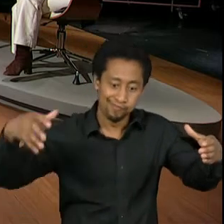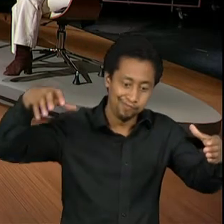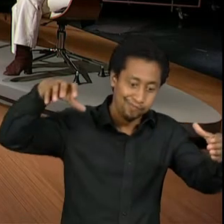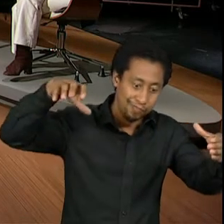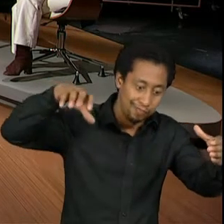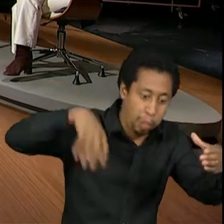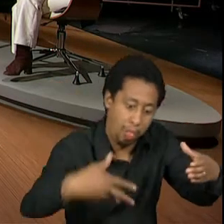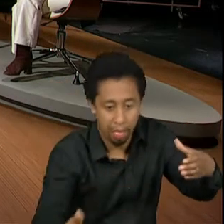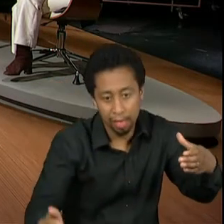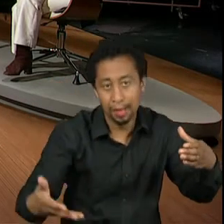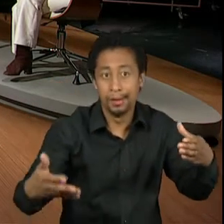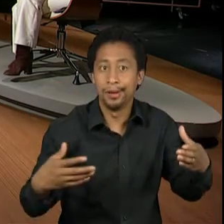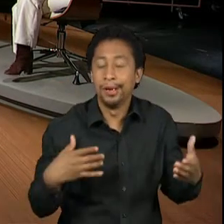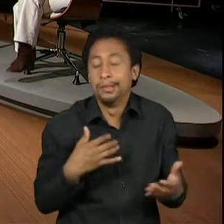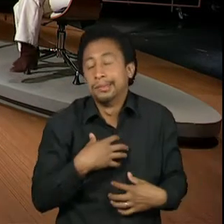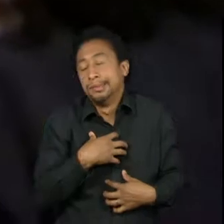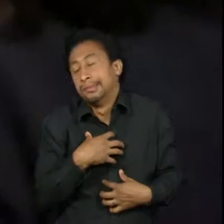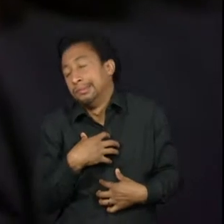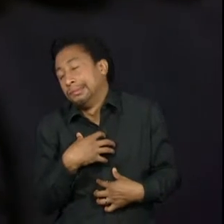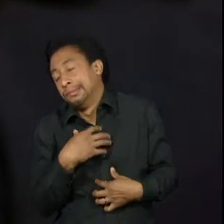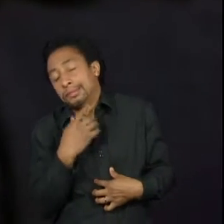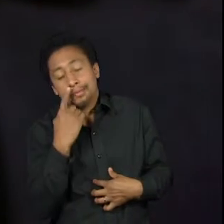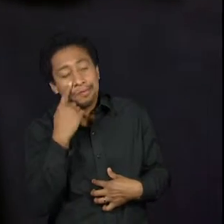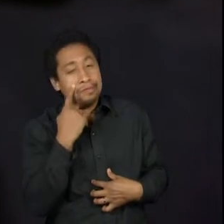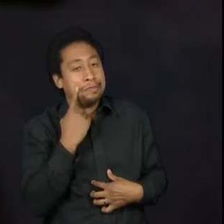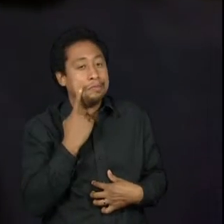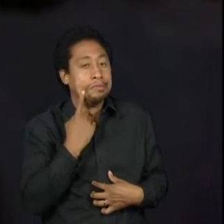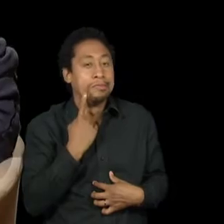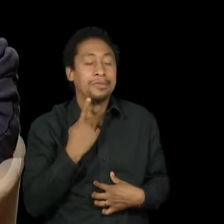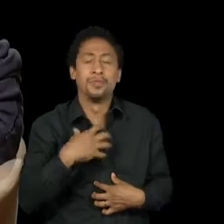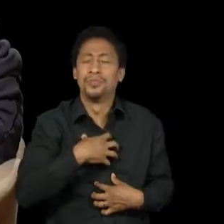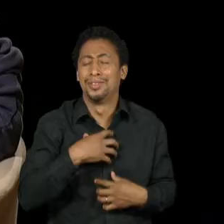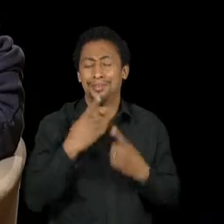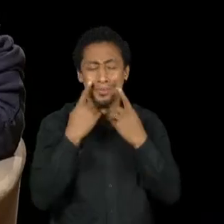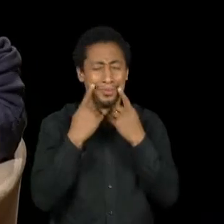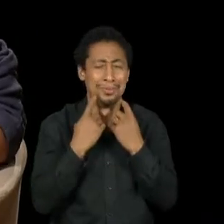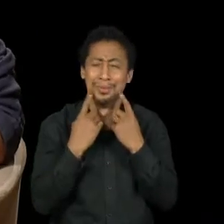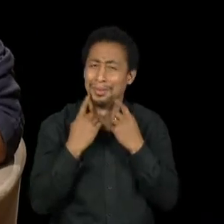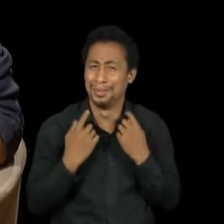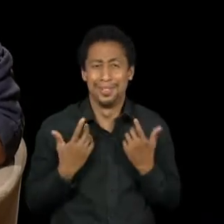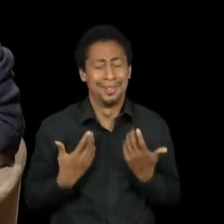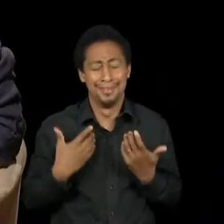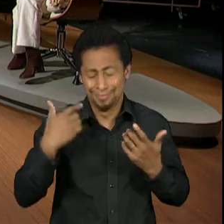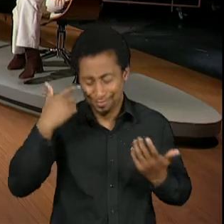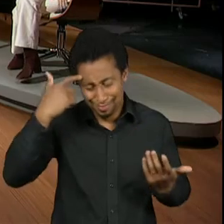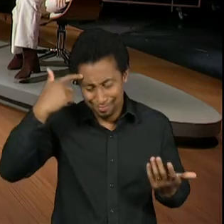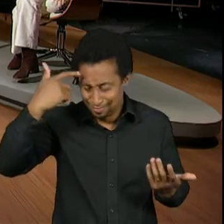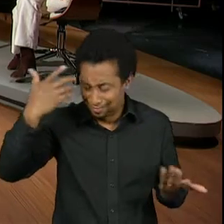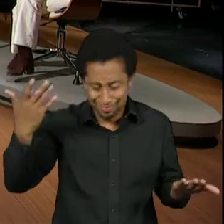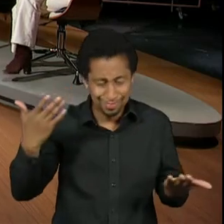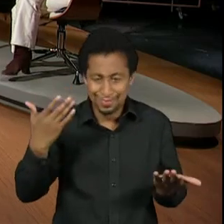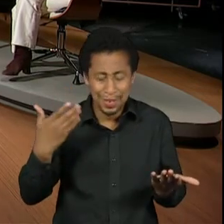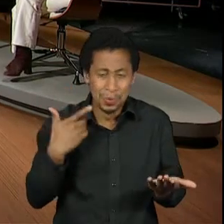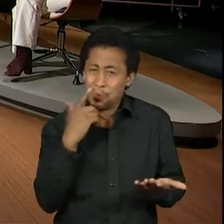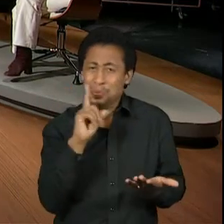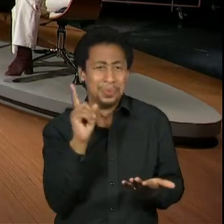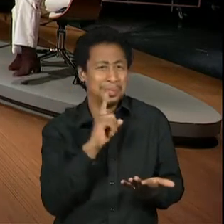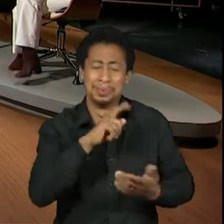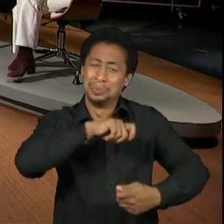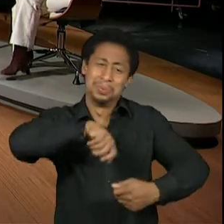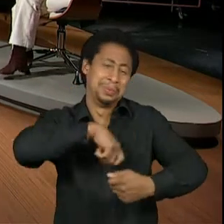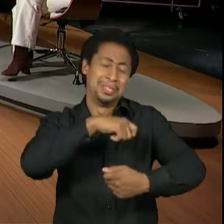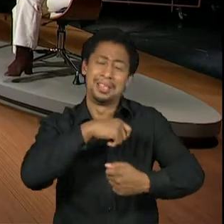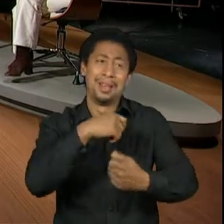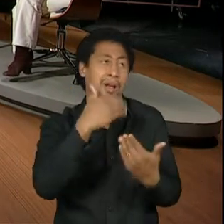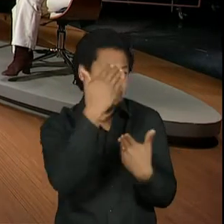comecei a chorar. Eu tenho um ataque de choro. Pelo tamanho da minha incompetência naquilo. Eu agradeci tanto a Edi, que